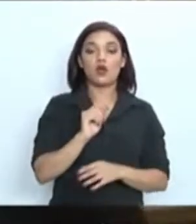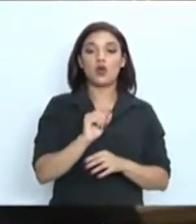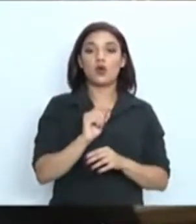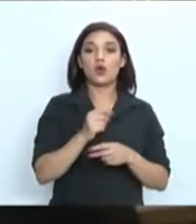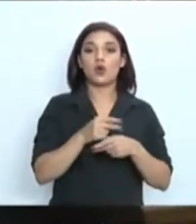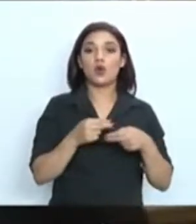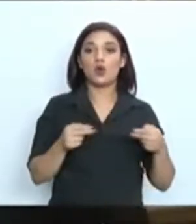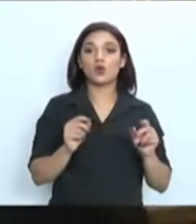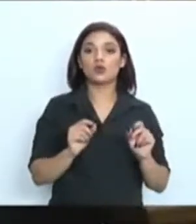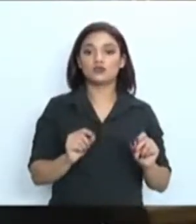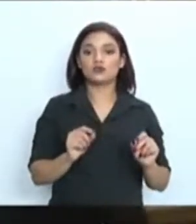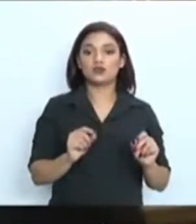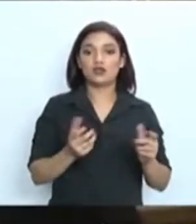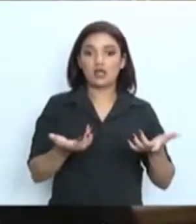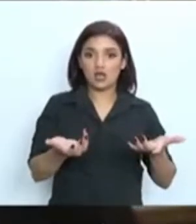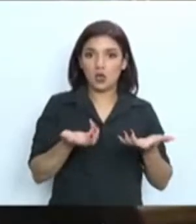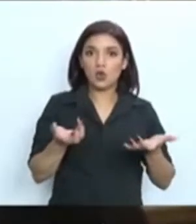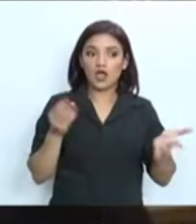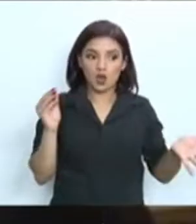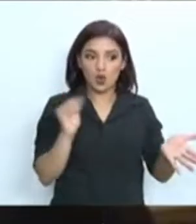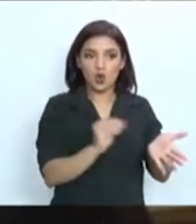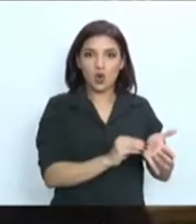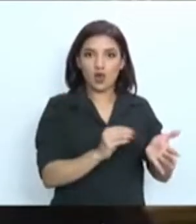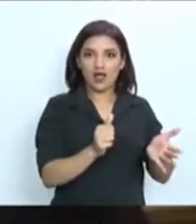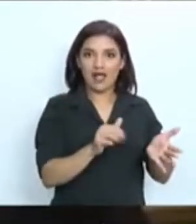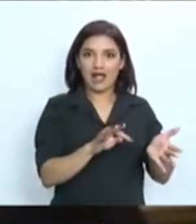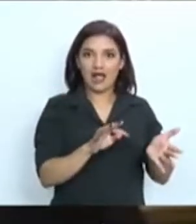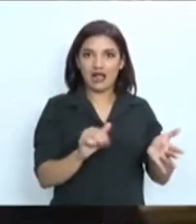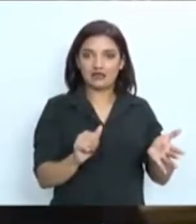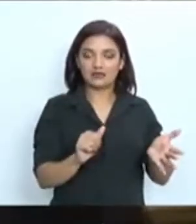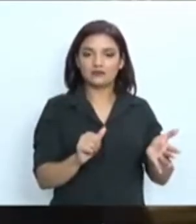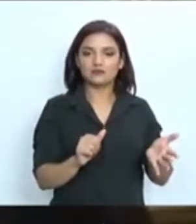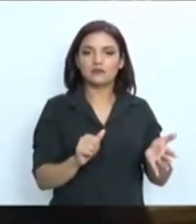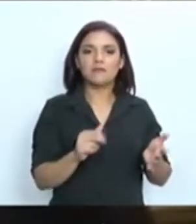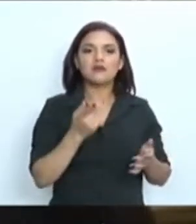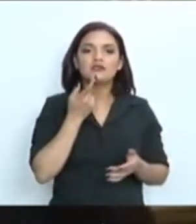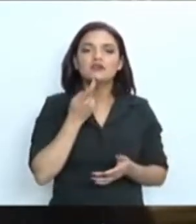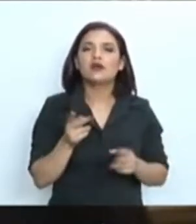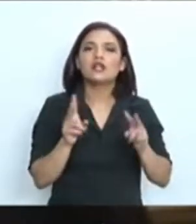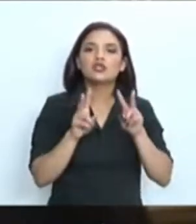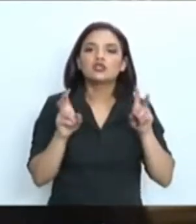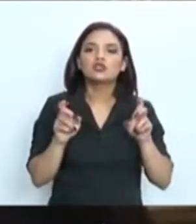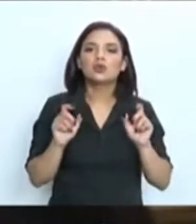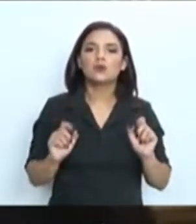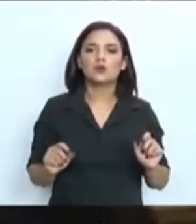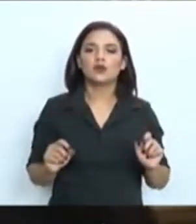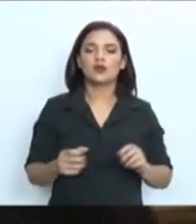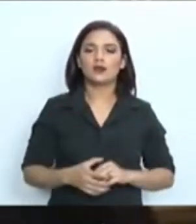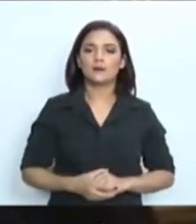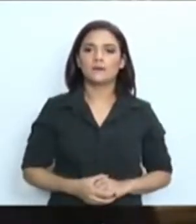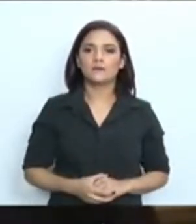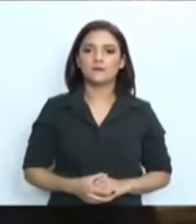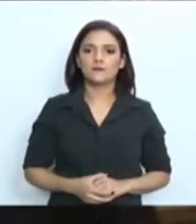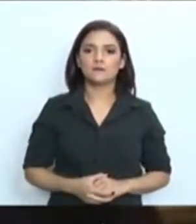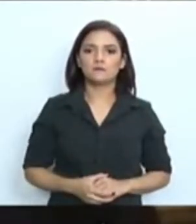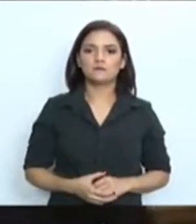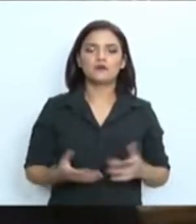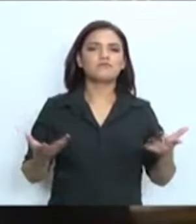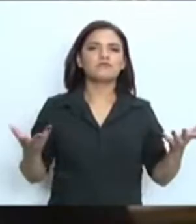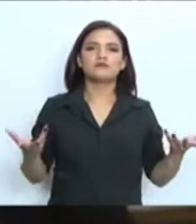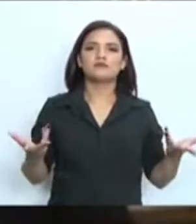gostaria que isto constasse em ata, sobre os, acerca dos excelentes serviços